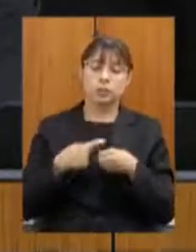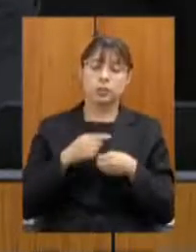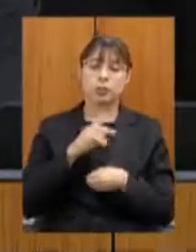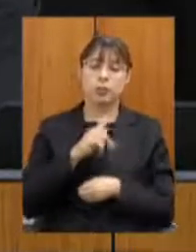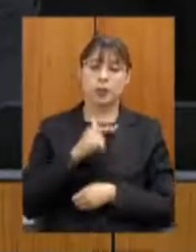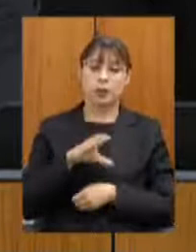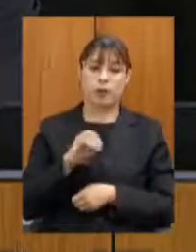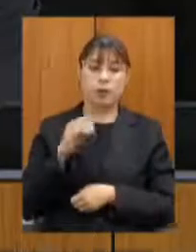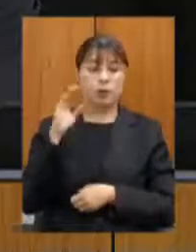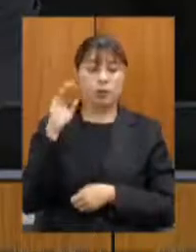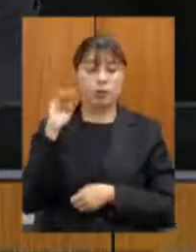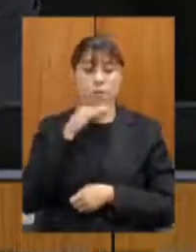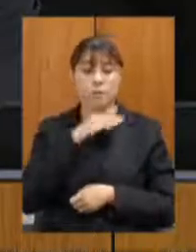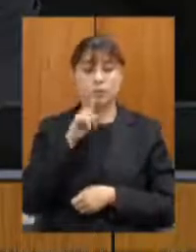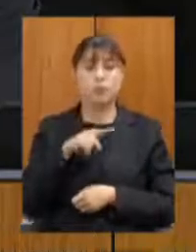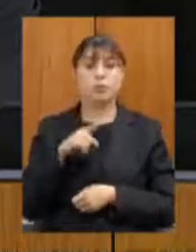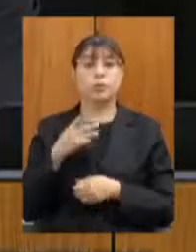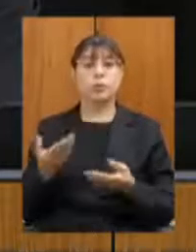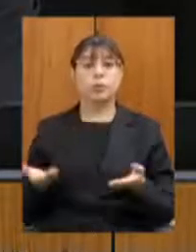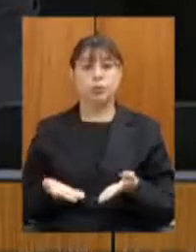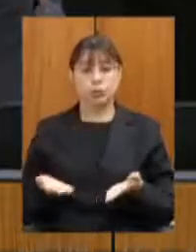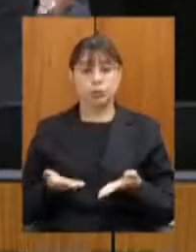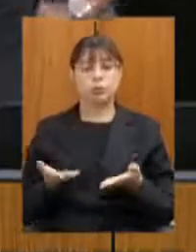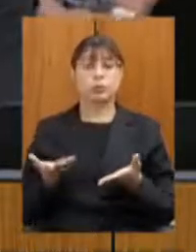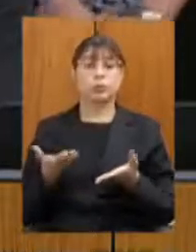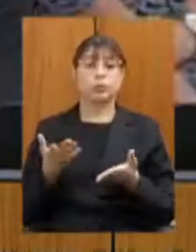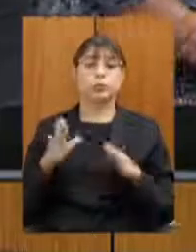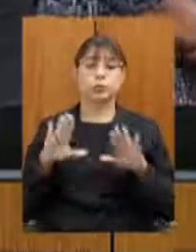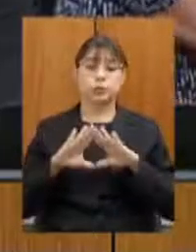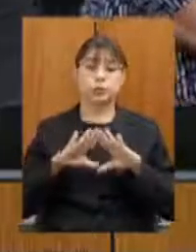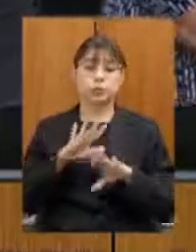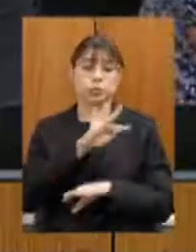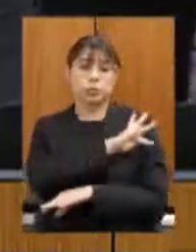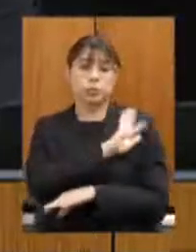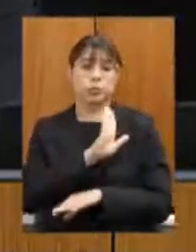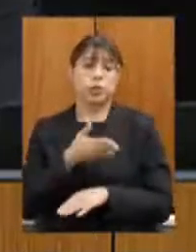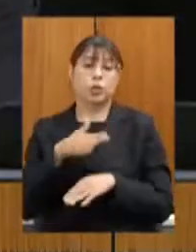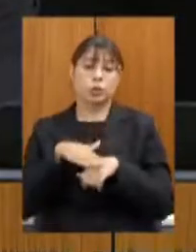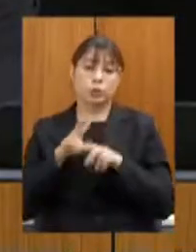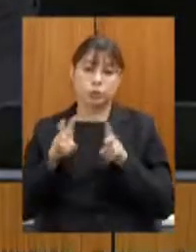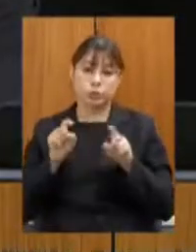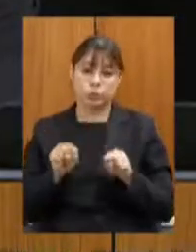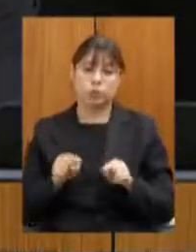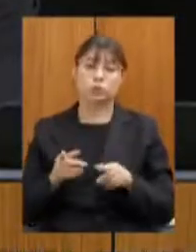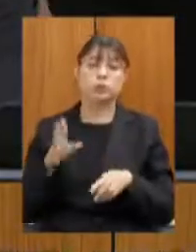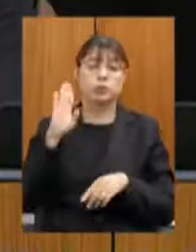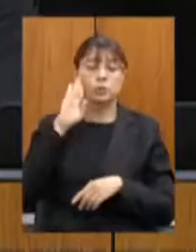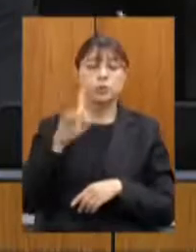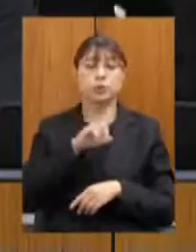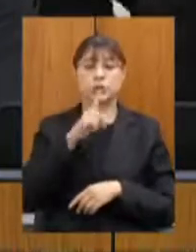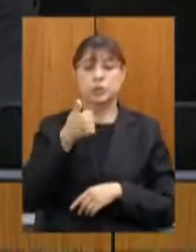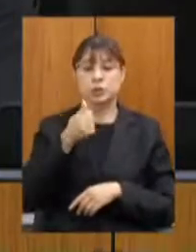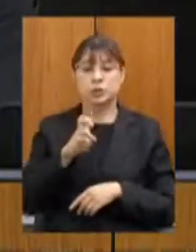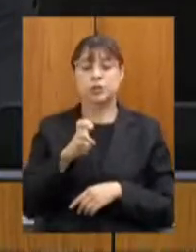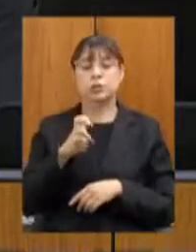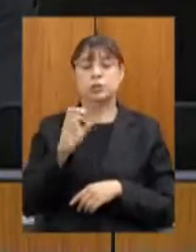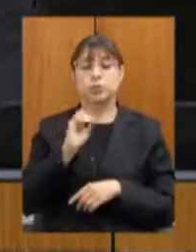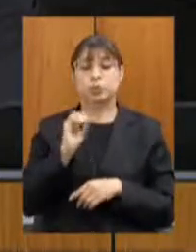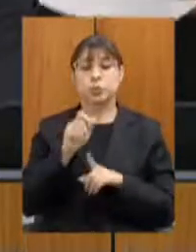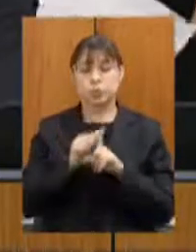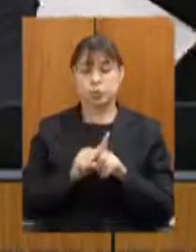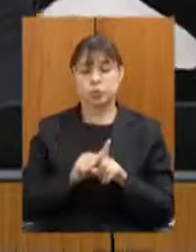abaixo observe-se que o assunto foi tratado no evento Assembleia Fiscaliza especificamente na reunião do dia 15 de outubro de 2019